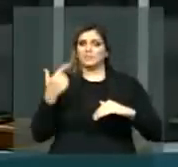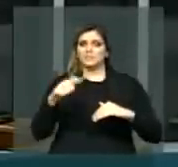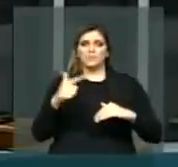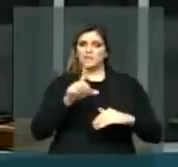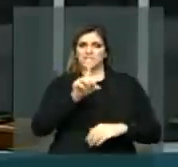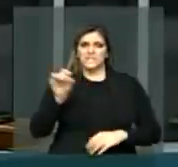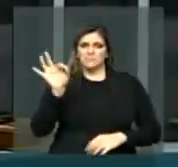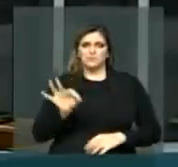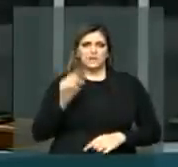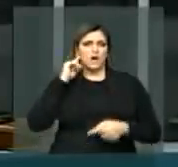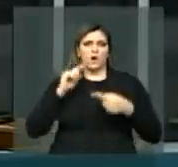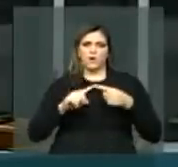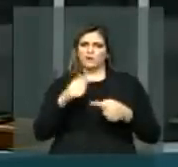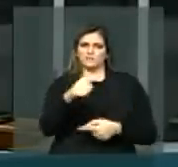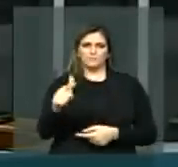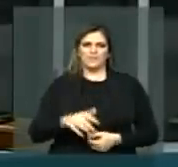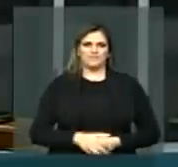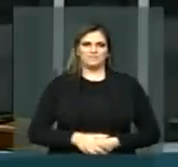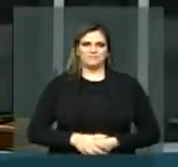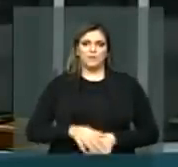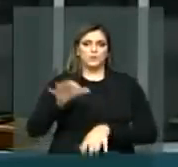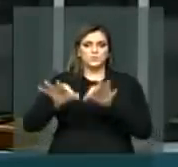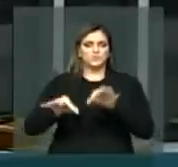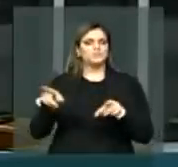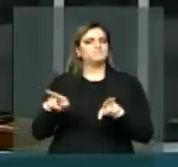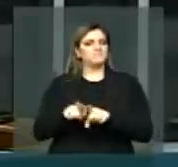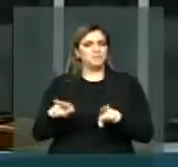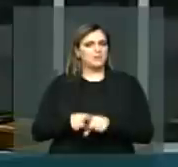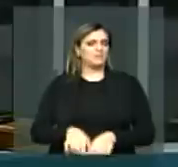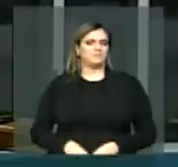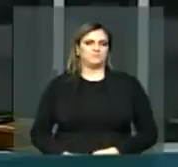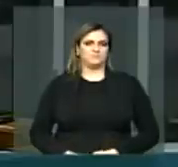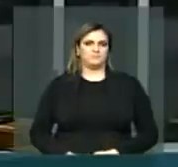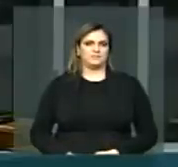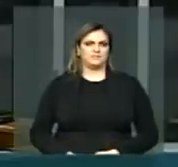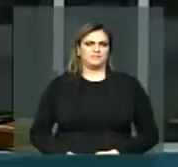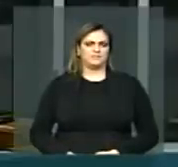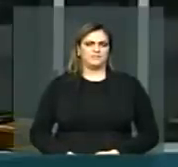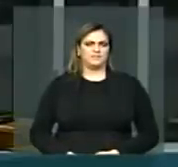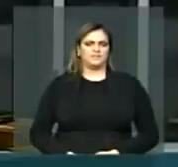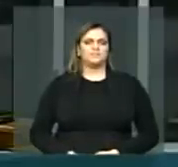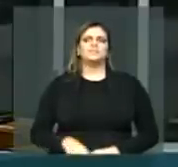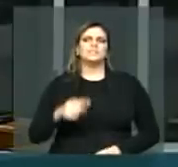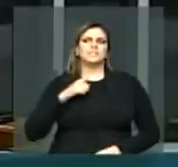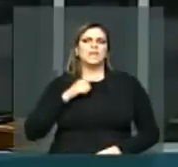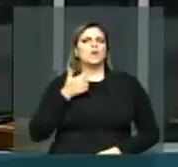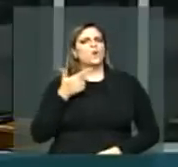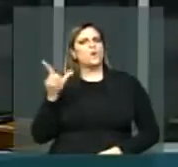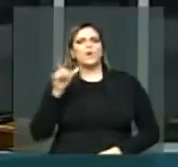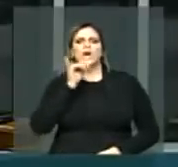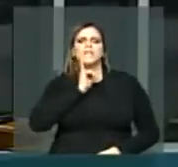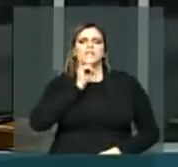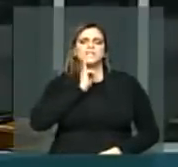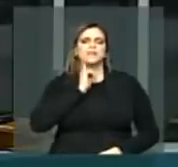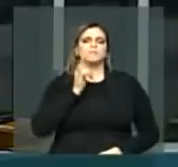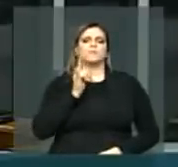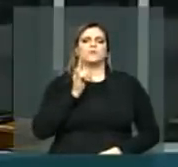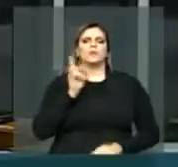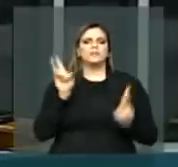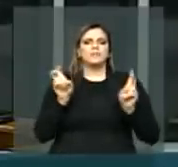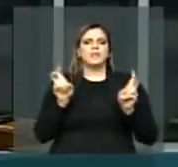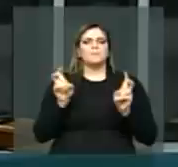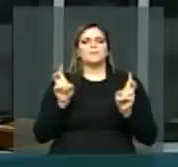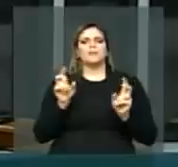jurídico. Refiro-me, eminentes pares, entre outros temas, a descriminalização do